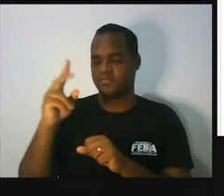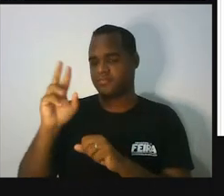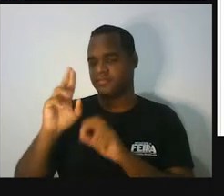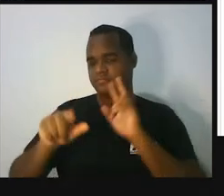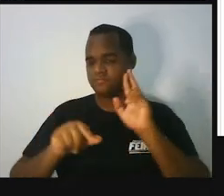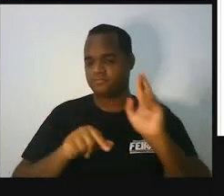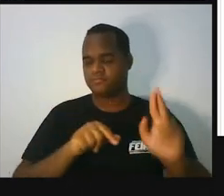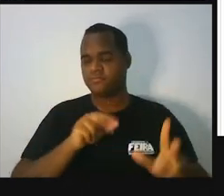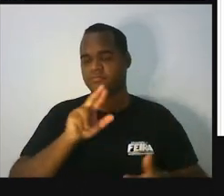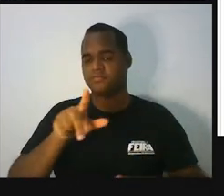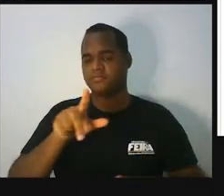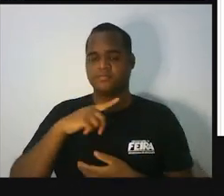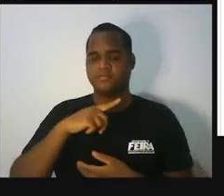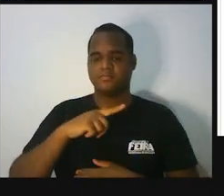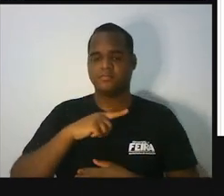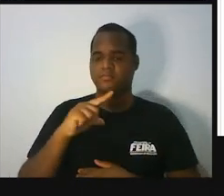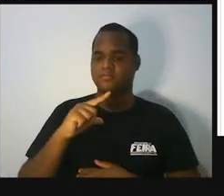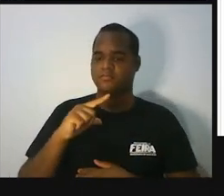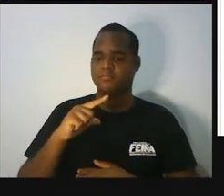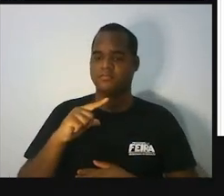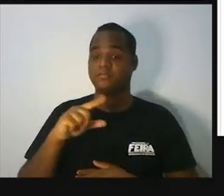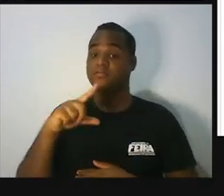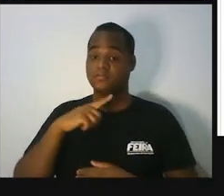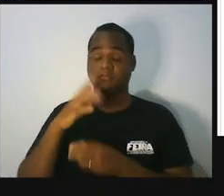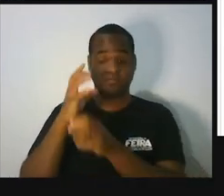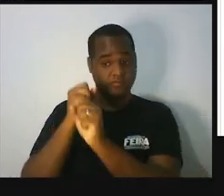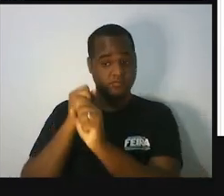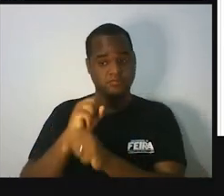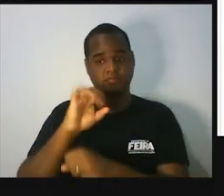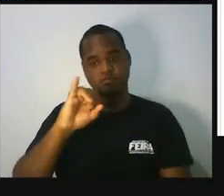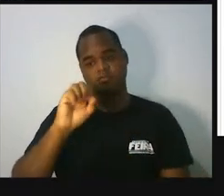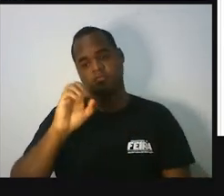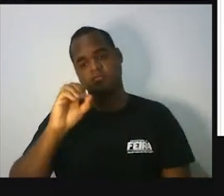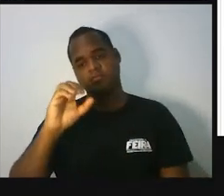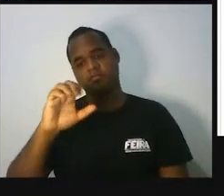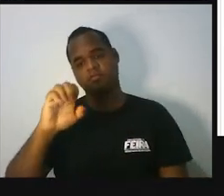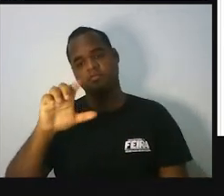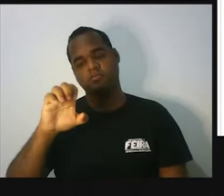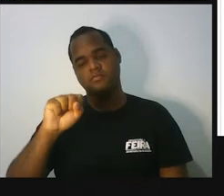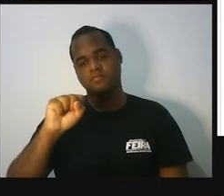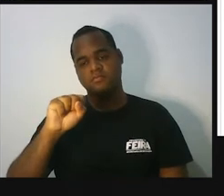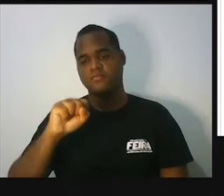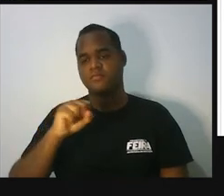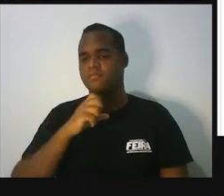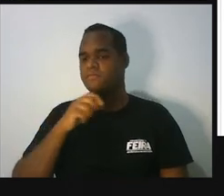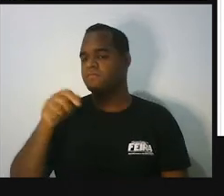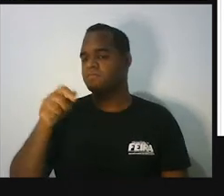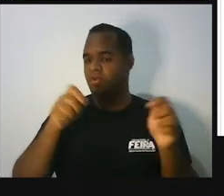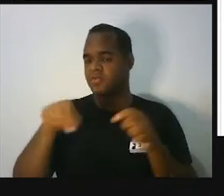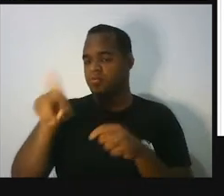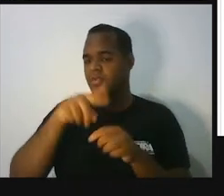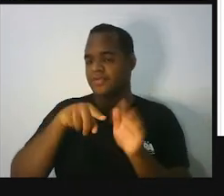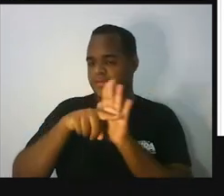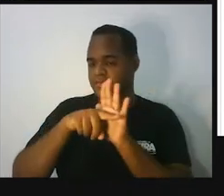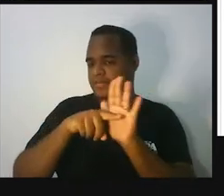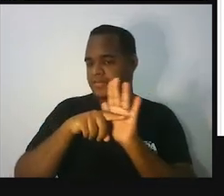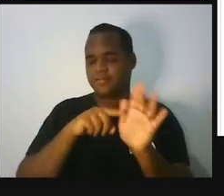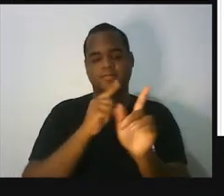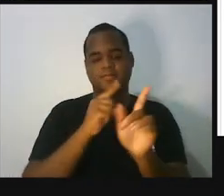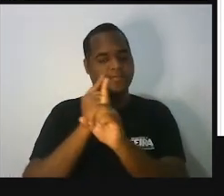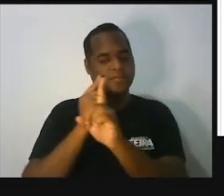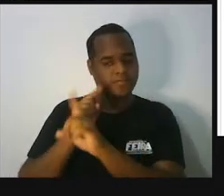Aí esse triângulo vai ser chamado de isósceles. Tá bom? Bom, a gente vai analisar agora o triângulo verdinho,